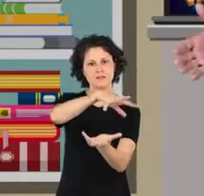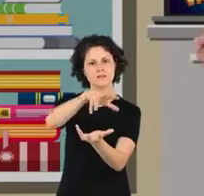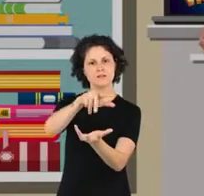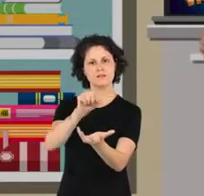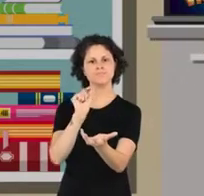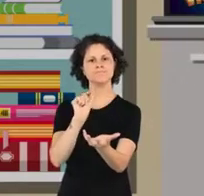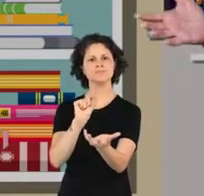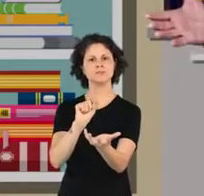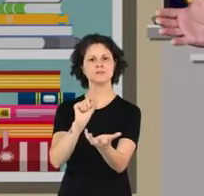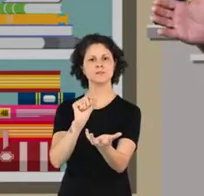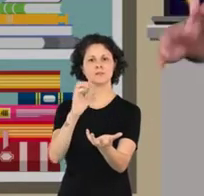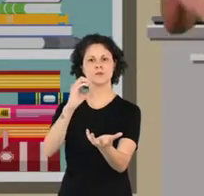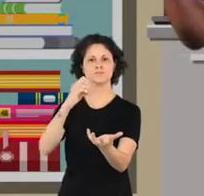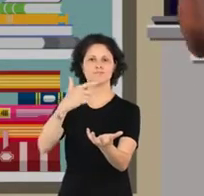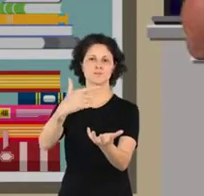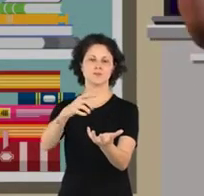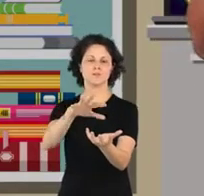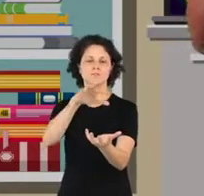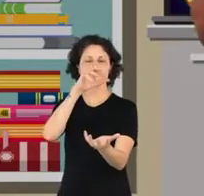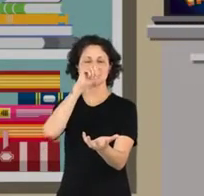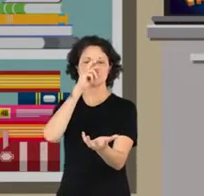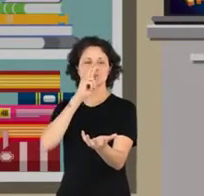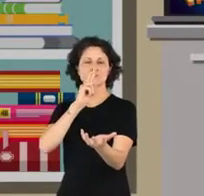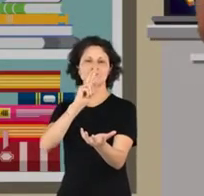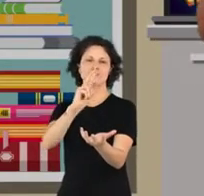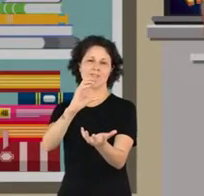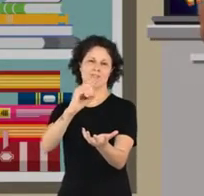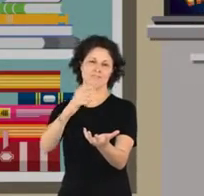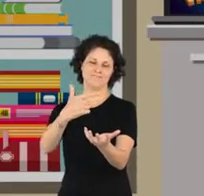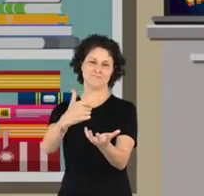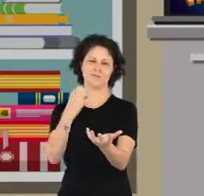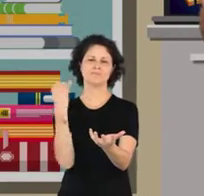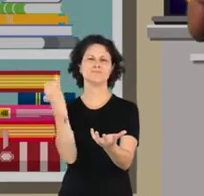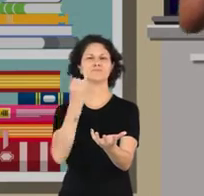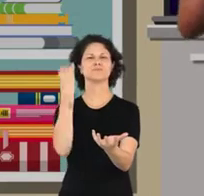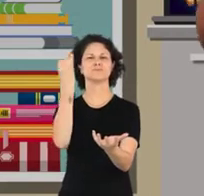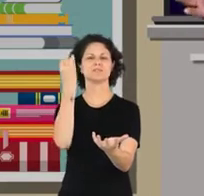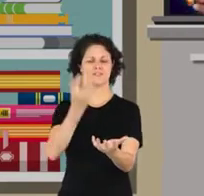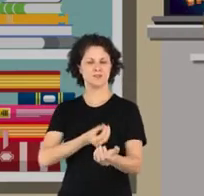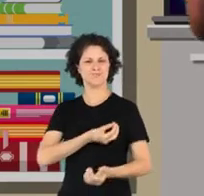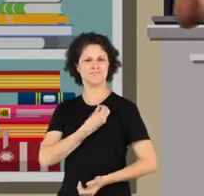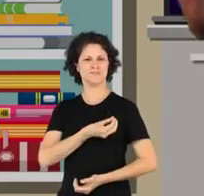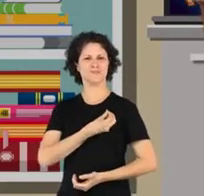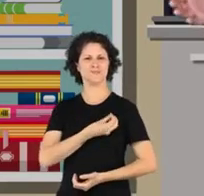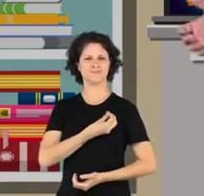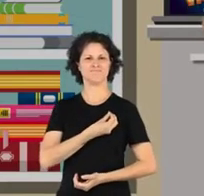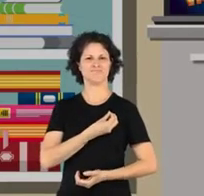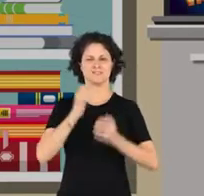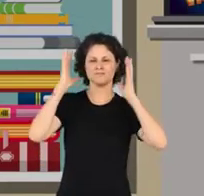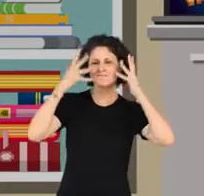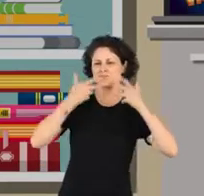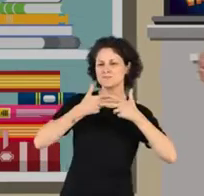planeta, encontramos um elemento químico muito importante para a vida, o oxigênio. Ele é essencial, pois grande